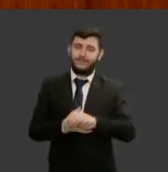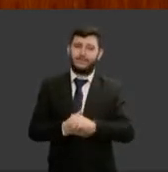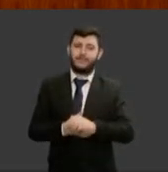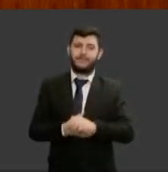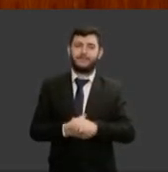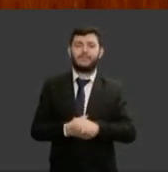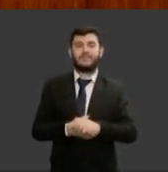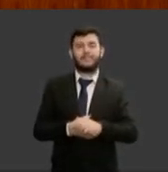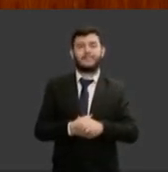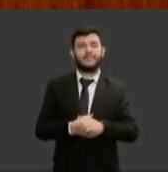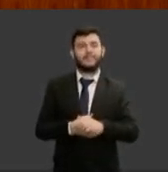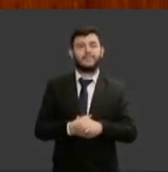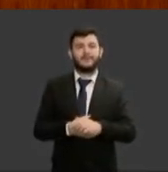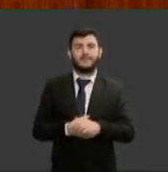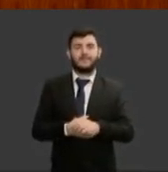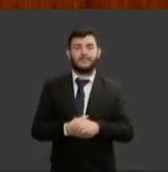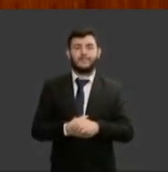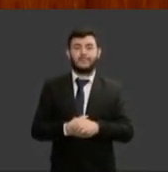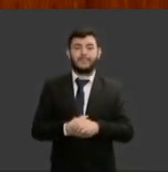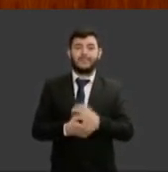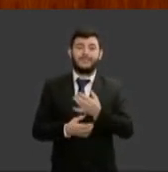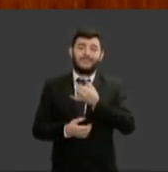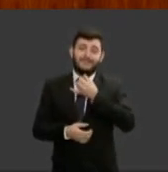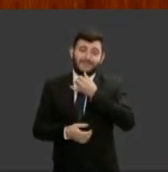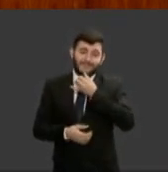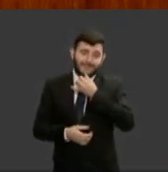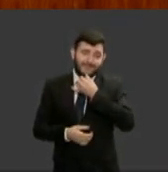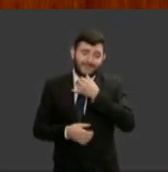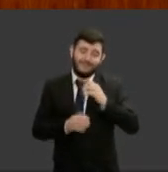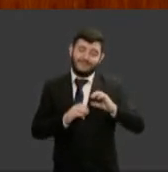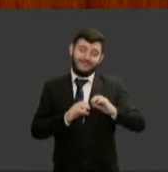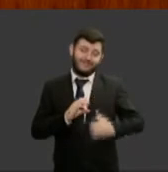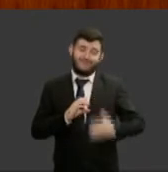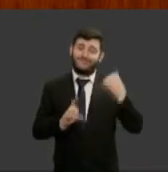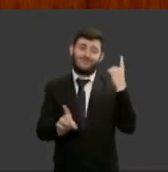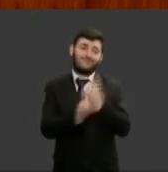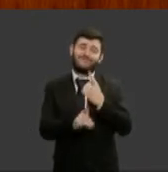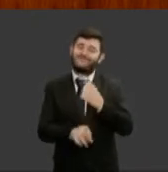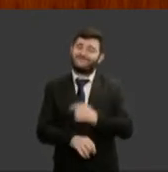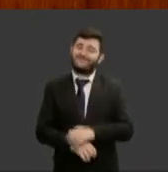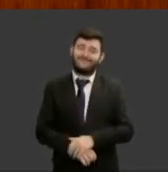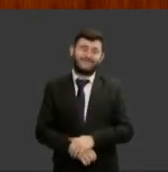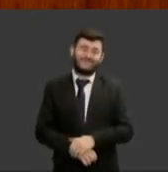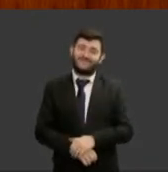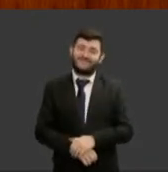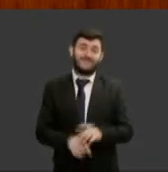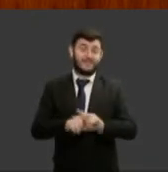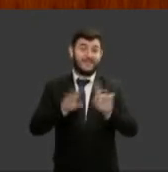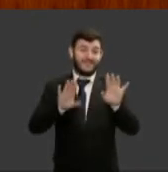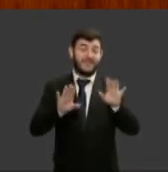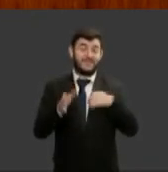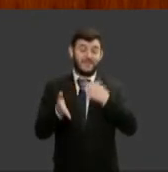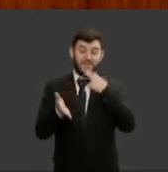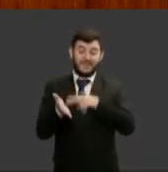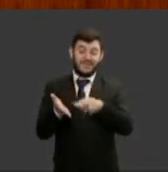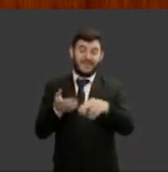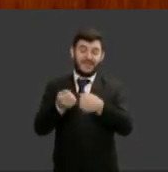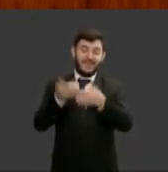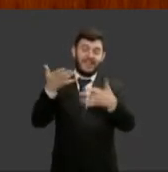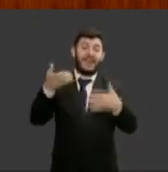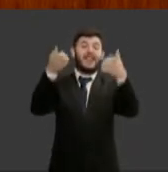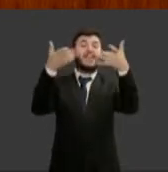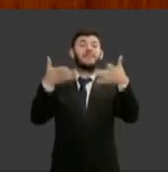infelizmente não estou achando e diz assim pra nós